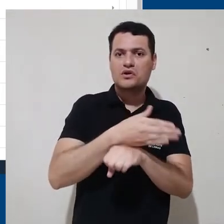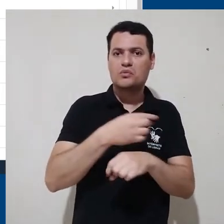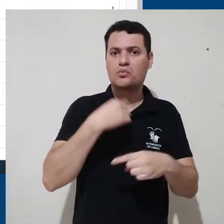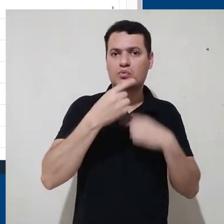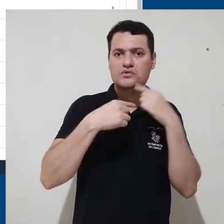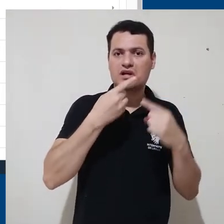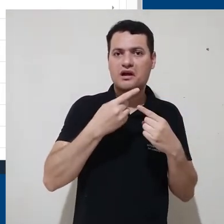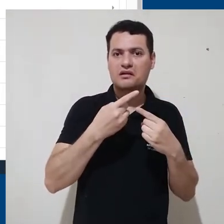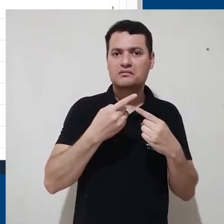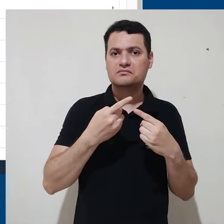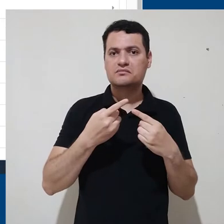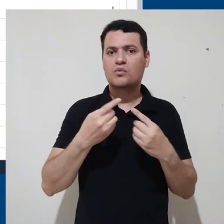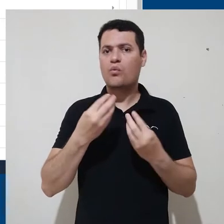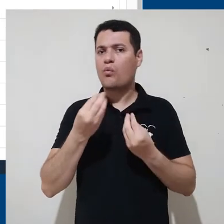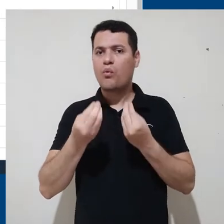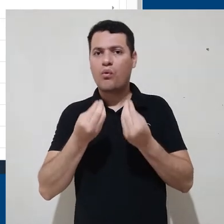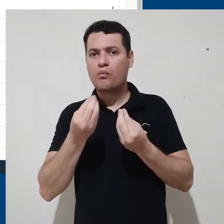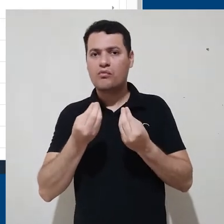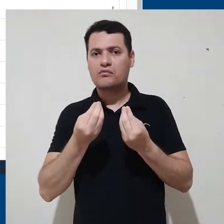usando o login único,